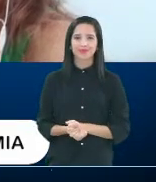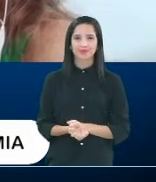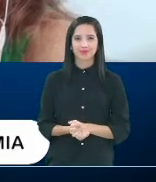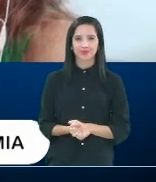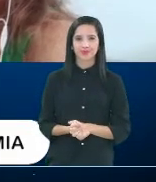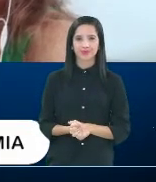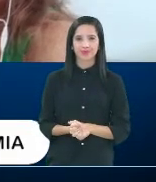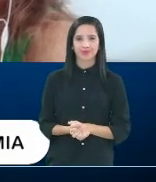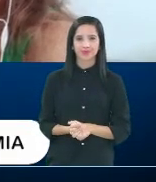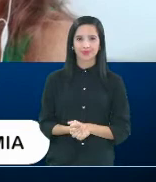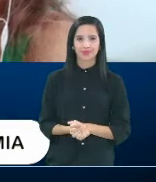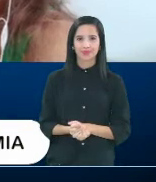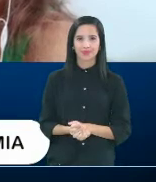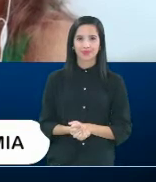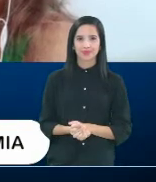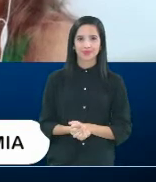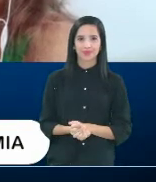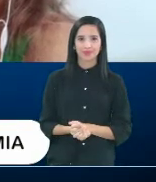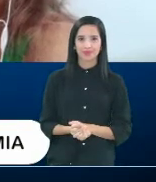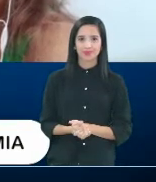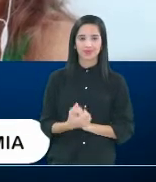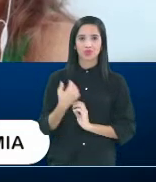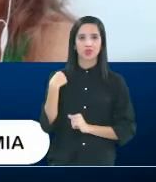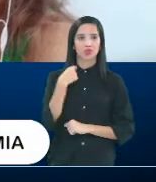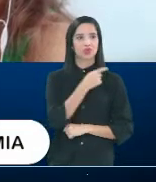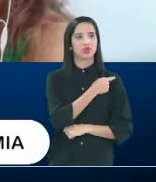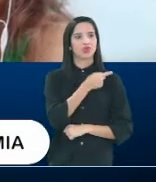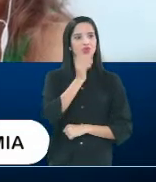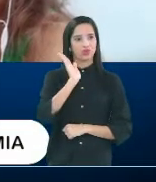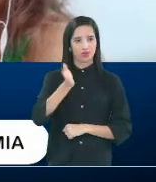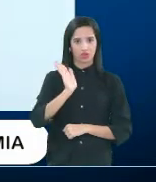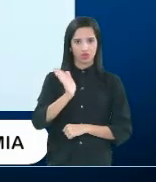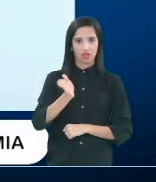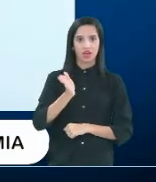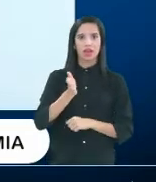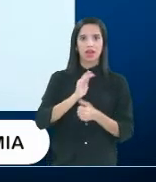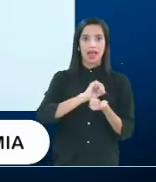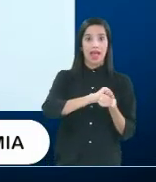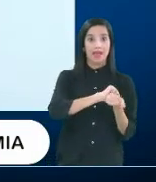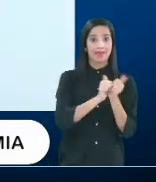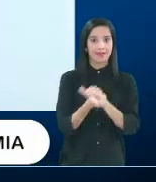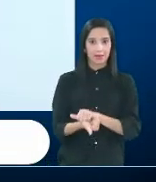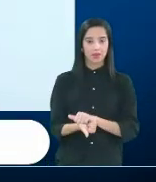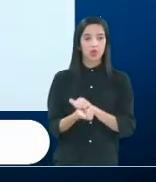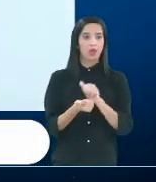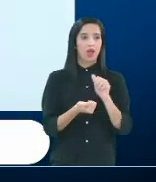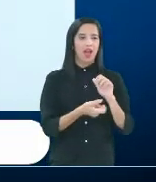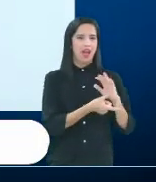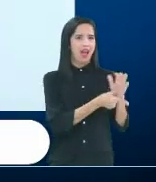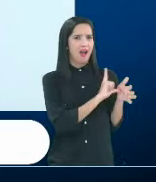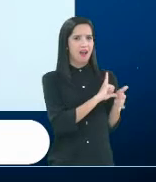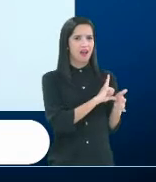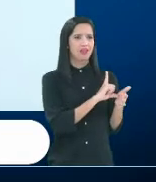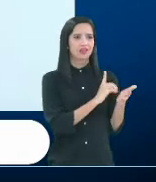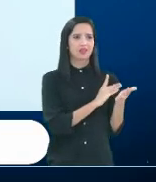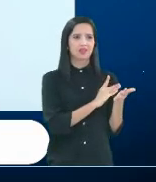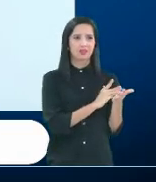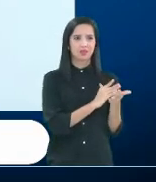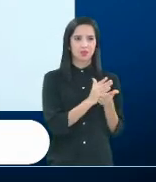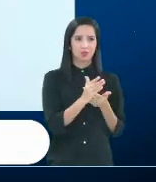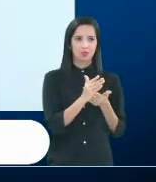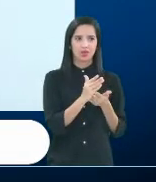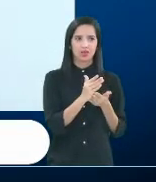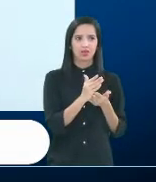A gente se adaptou como todo mundo. No início lá da pandemia, a gente ficou